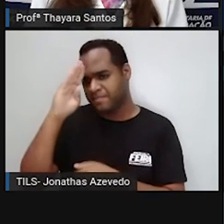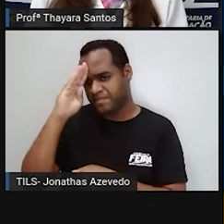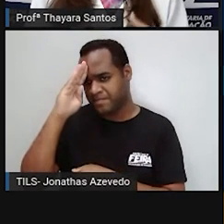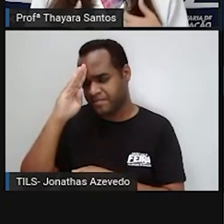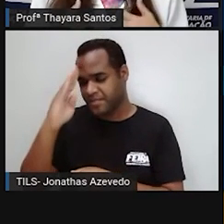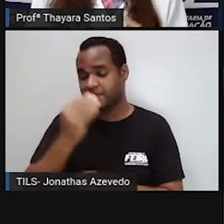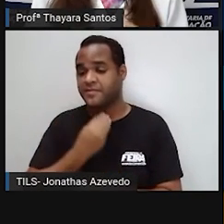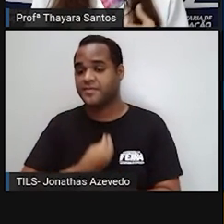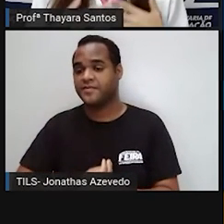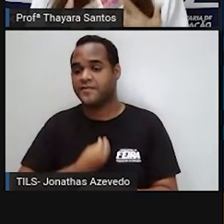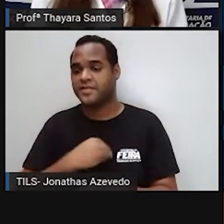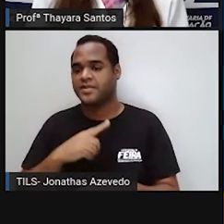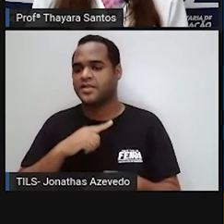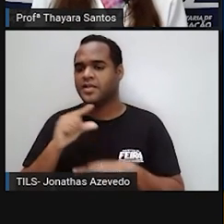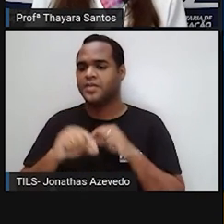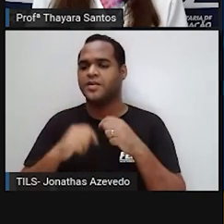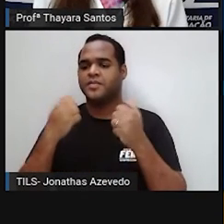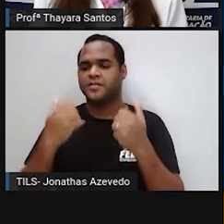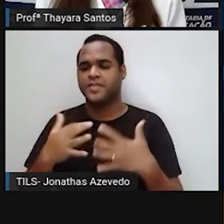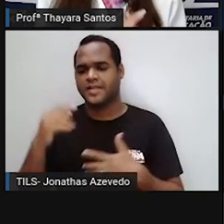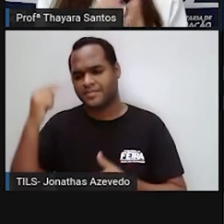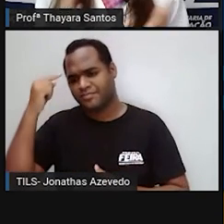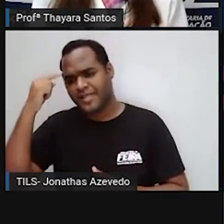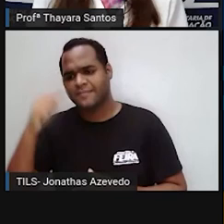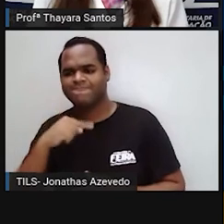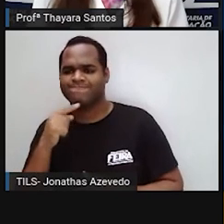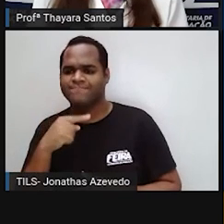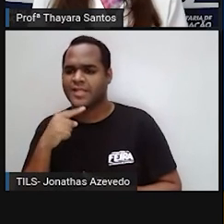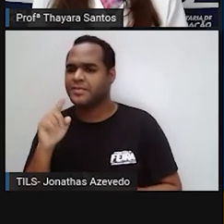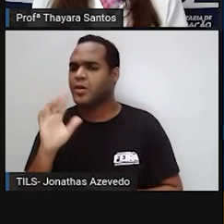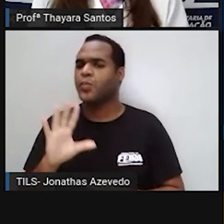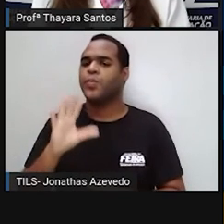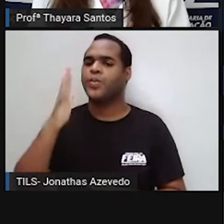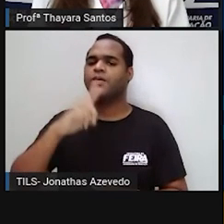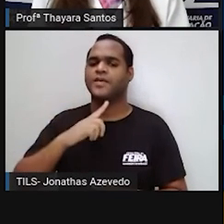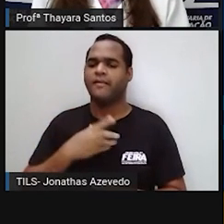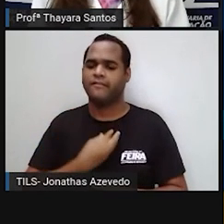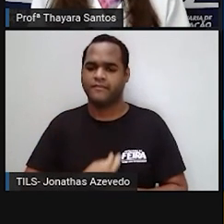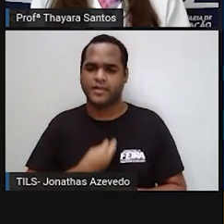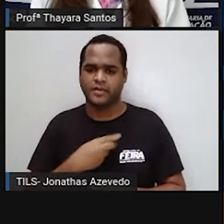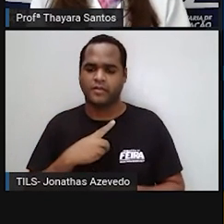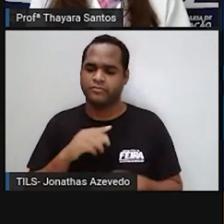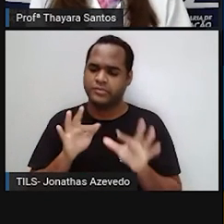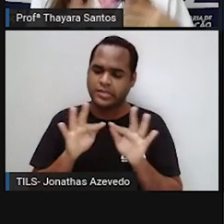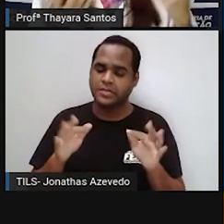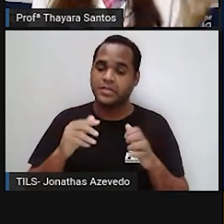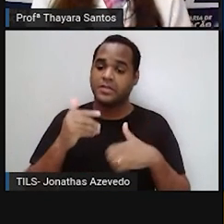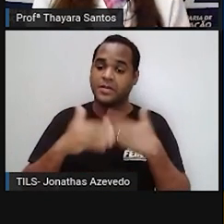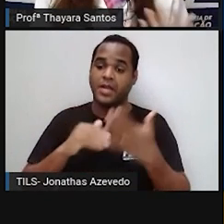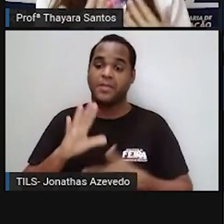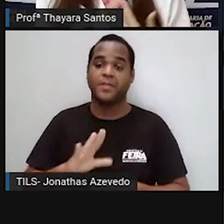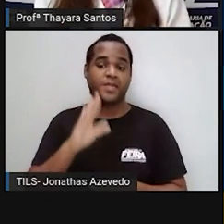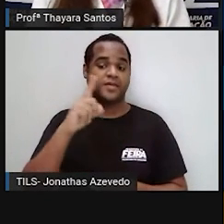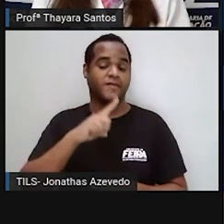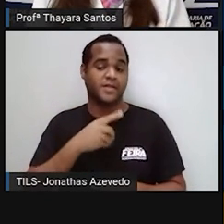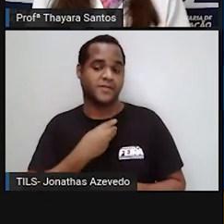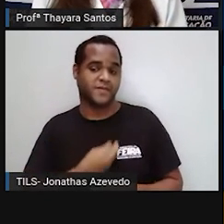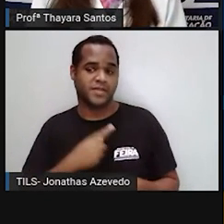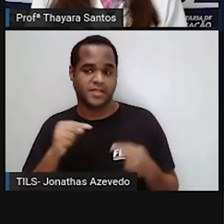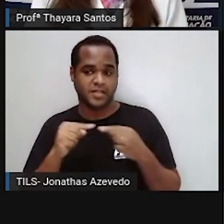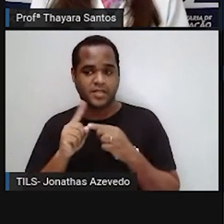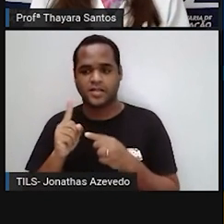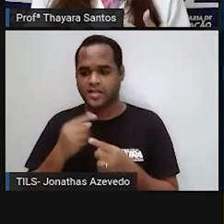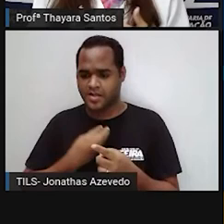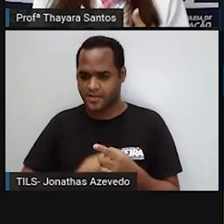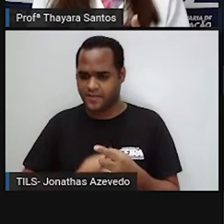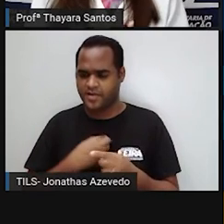nossa vida e muitas vezes a gente não tem nem ideia do que está acontecendo aí pelo mundo ou então simplesmente acredita que o que acontece lá fora não interfere em nada na nossa